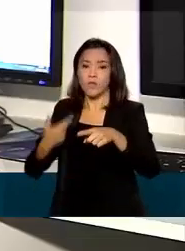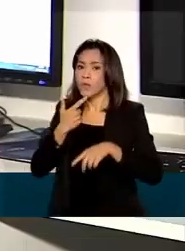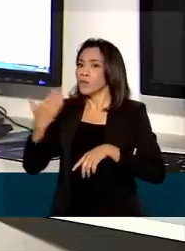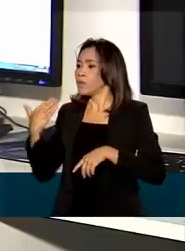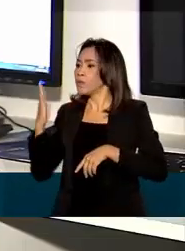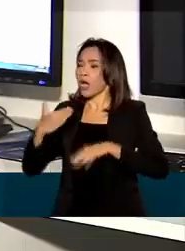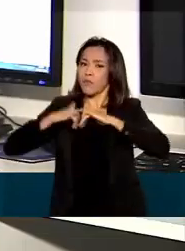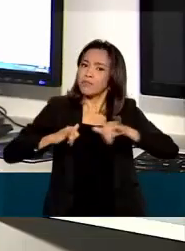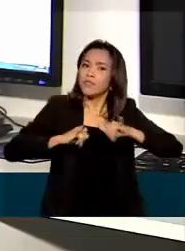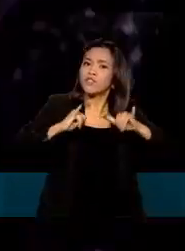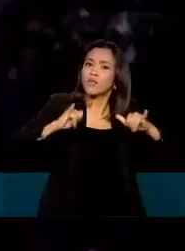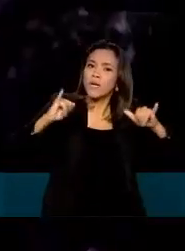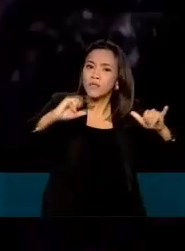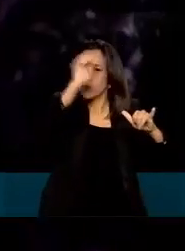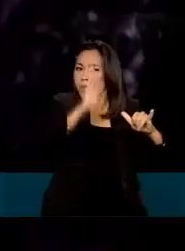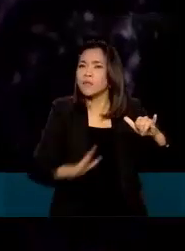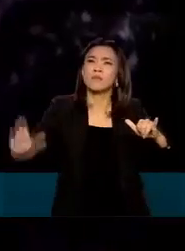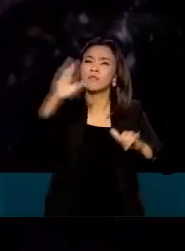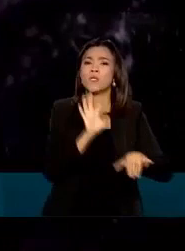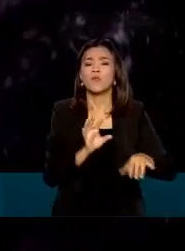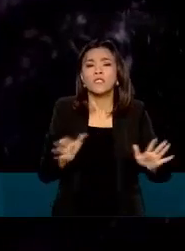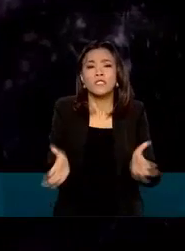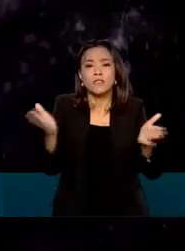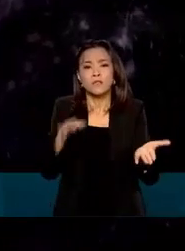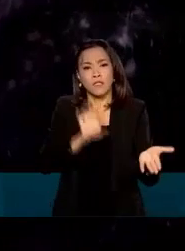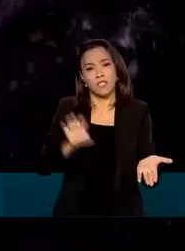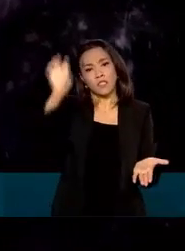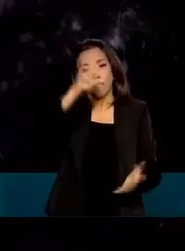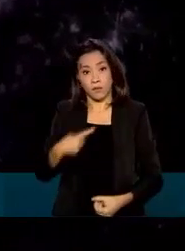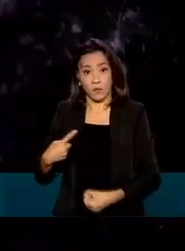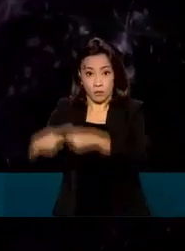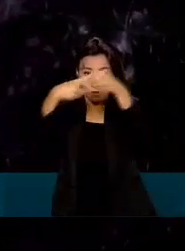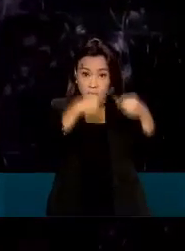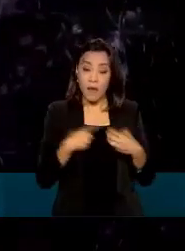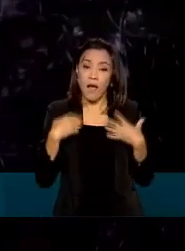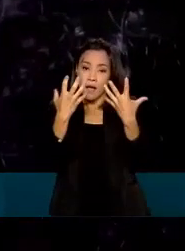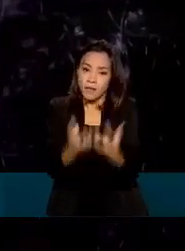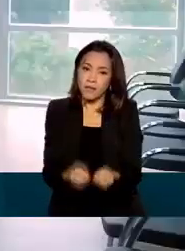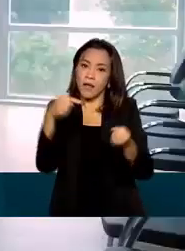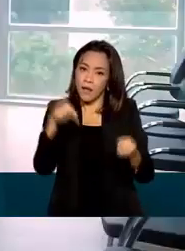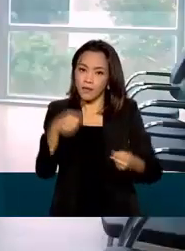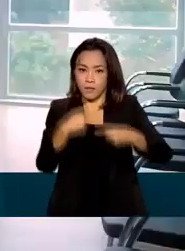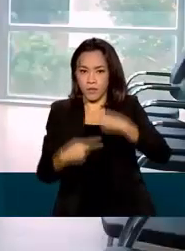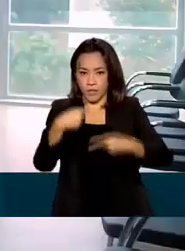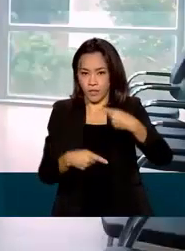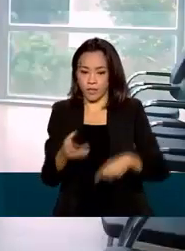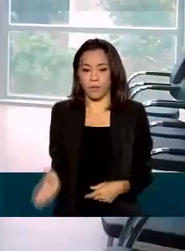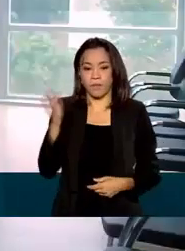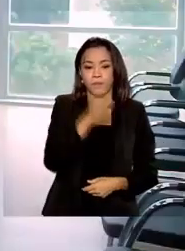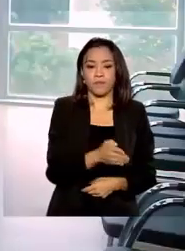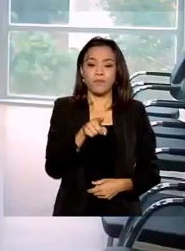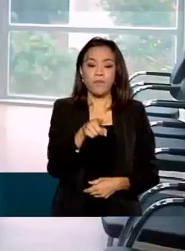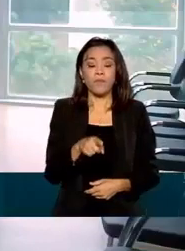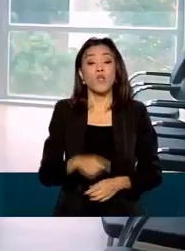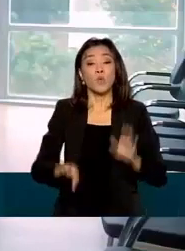nacional para incentivar estados e municípios a aderirem à política pública. O Estatuto da Igualdade